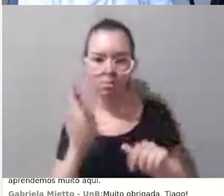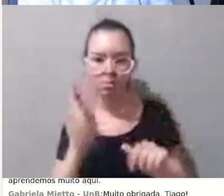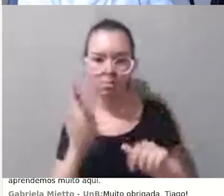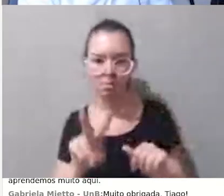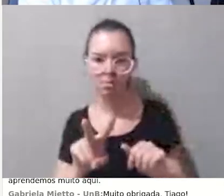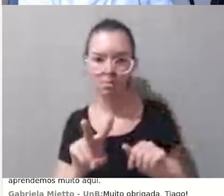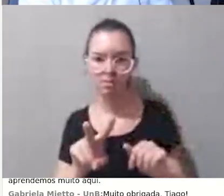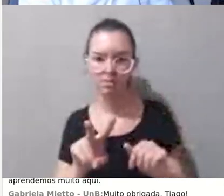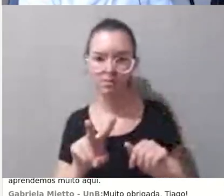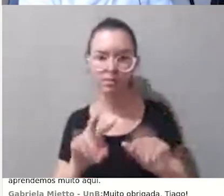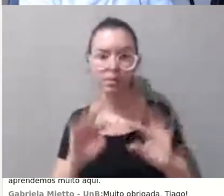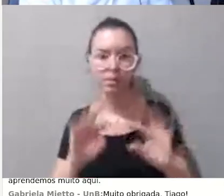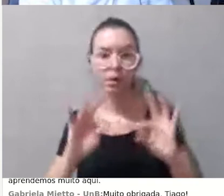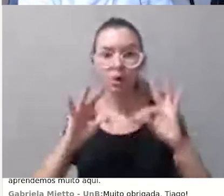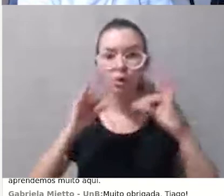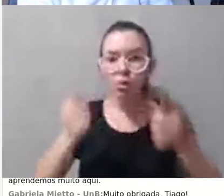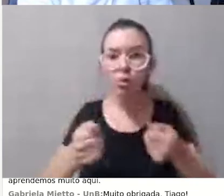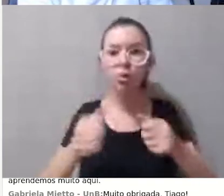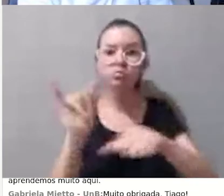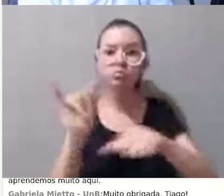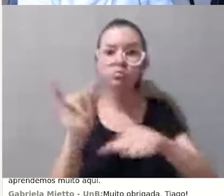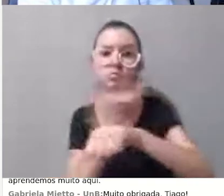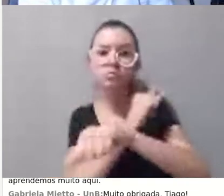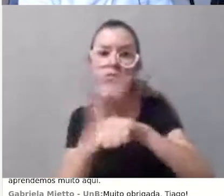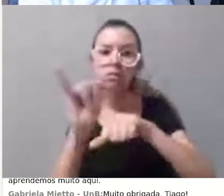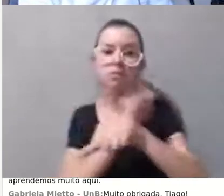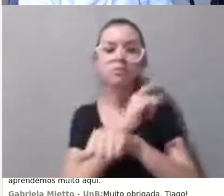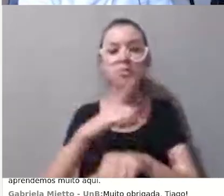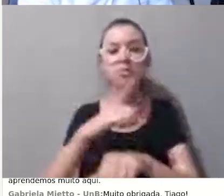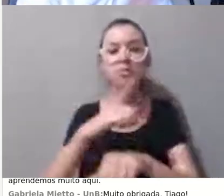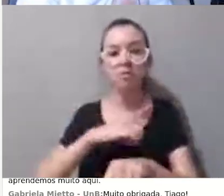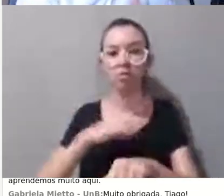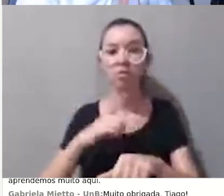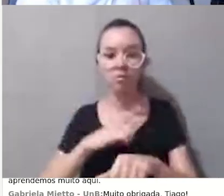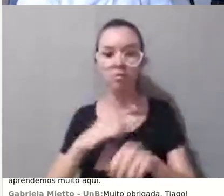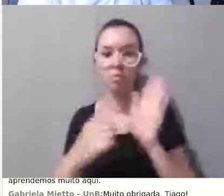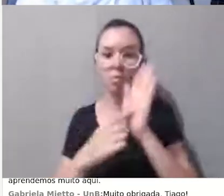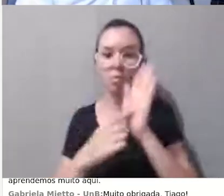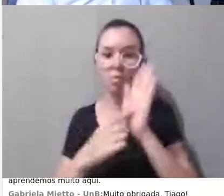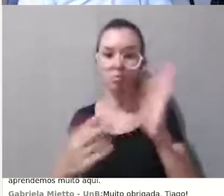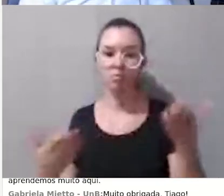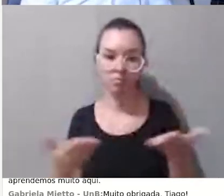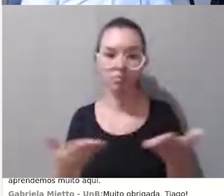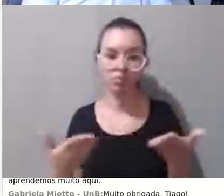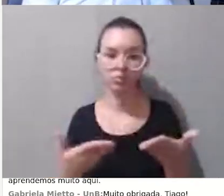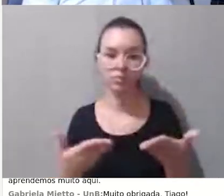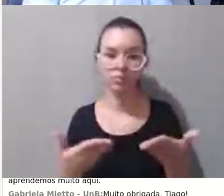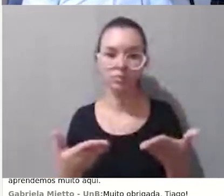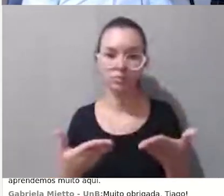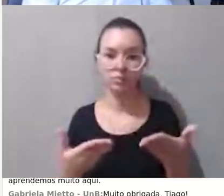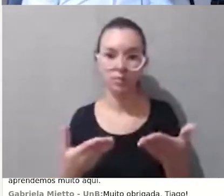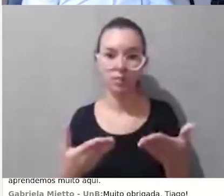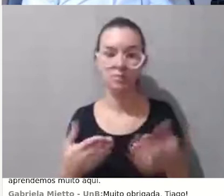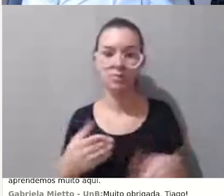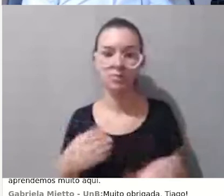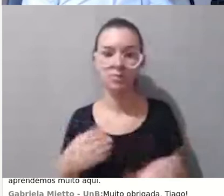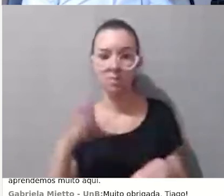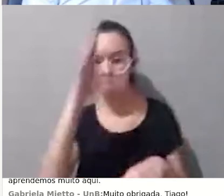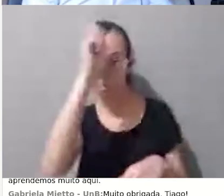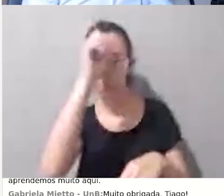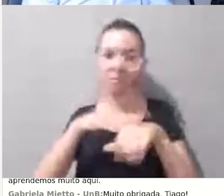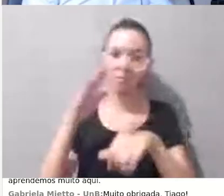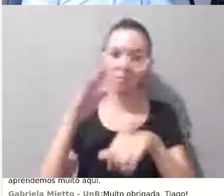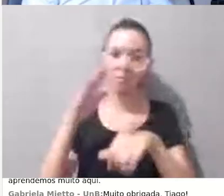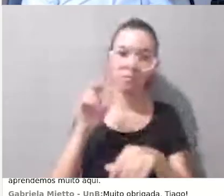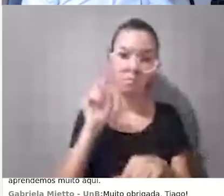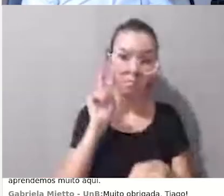recursos que eu mostrei hoje, então vocês podem depois utilizar esses recursos para revisitá-los, mas no gráfico de notas,